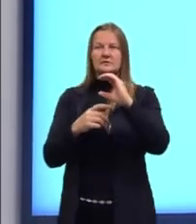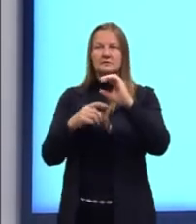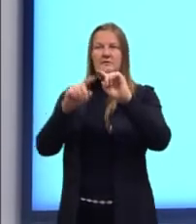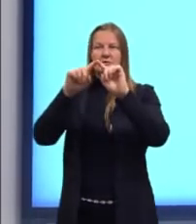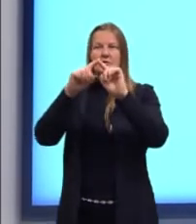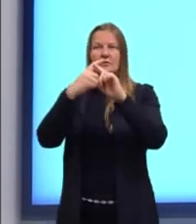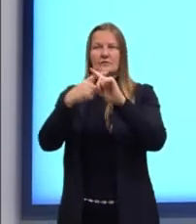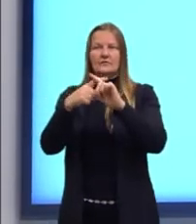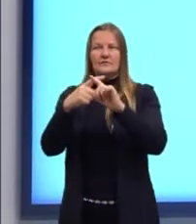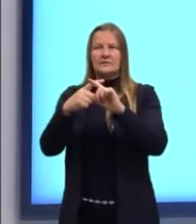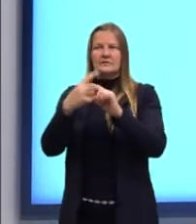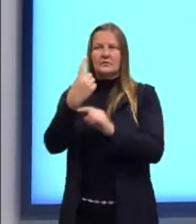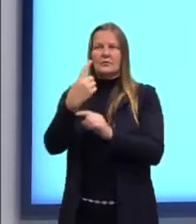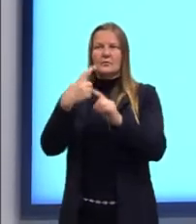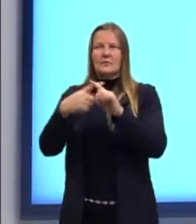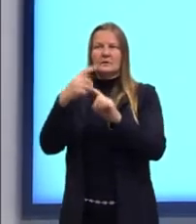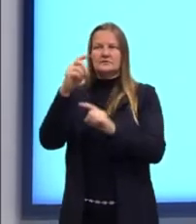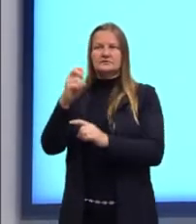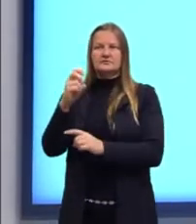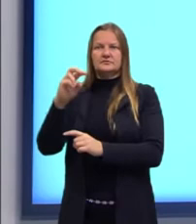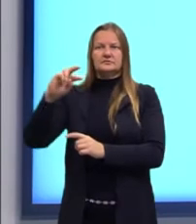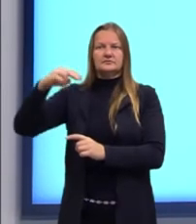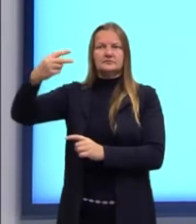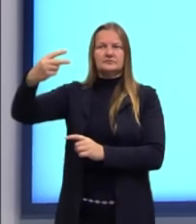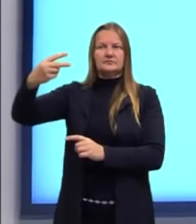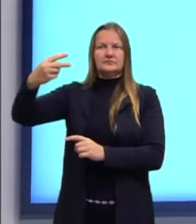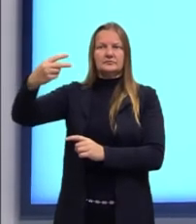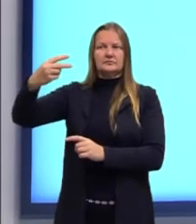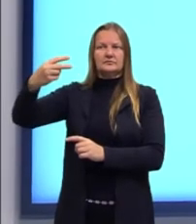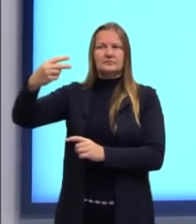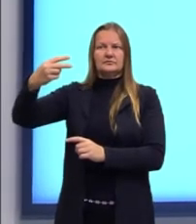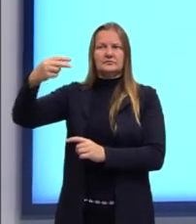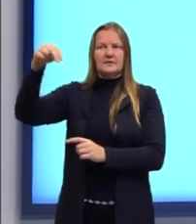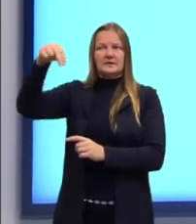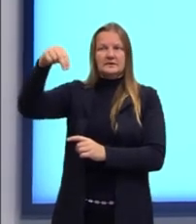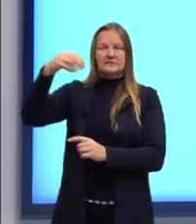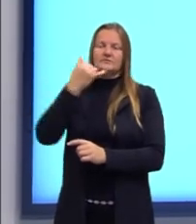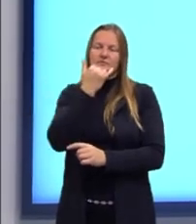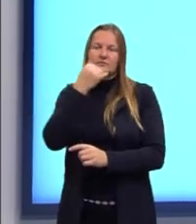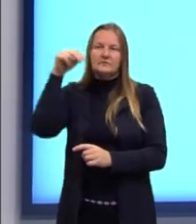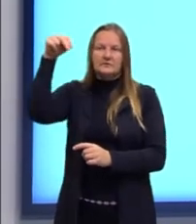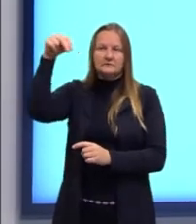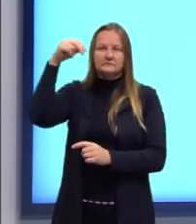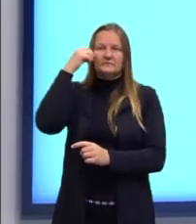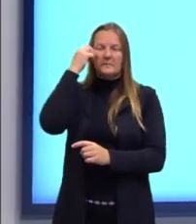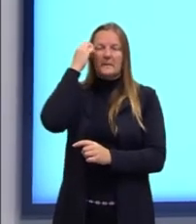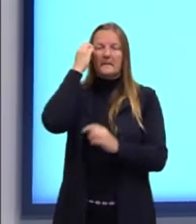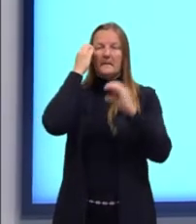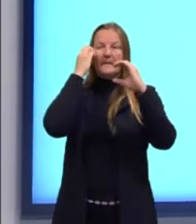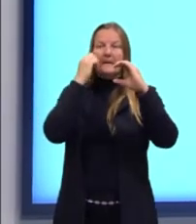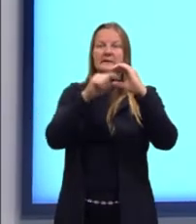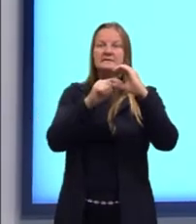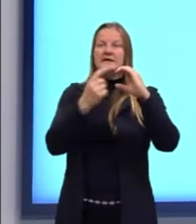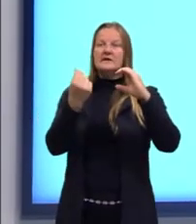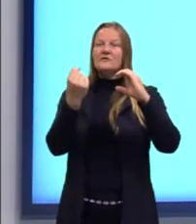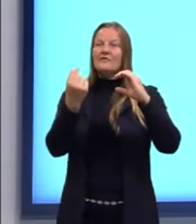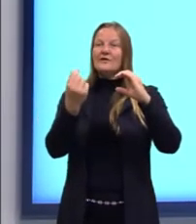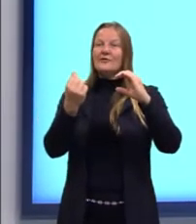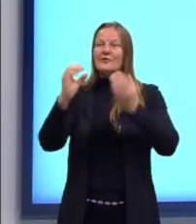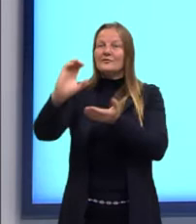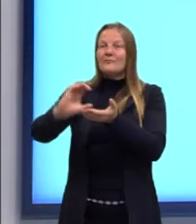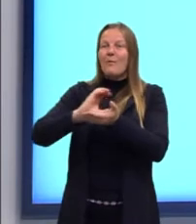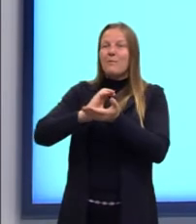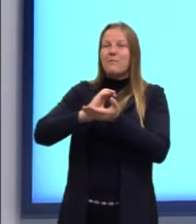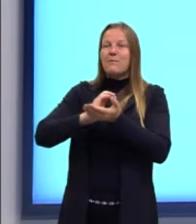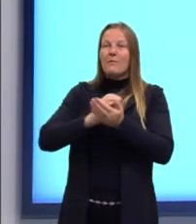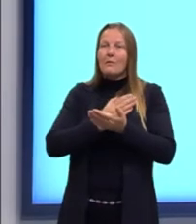multiplica 1 mais X elevado a N em que C representa o capital inicial aplicado.